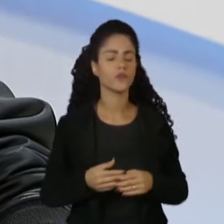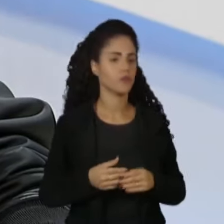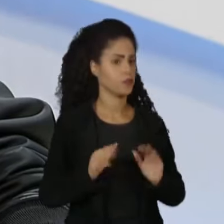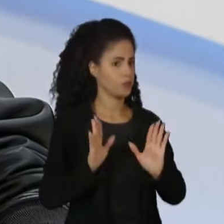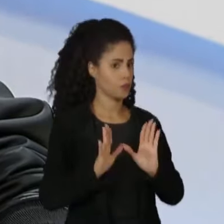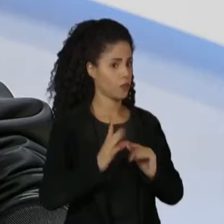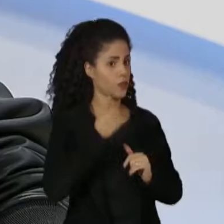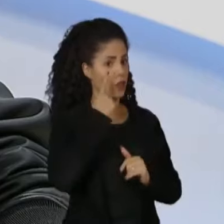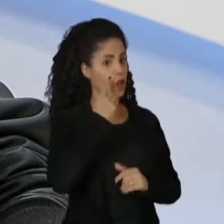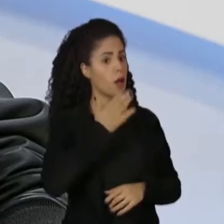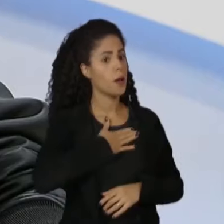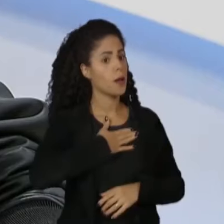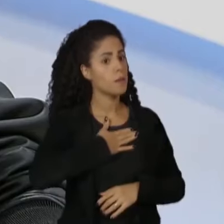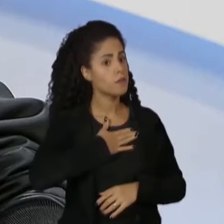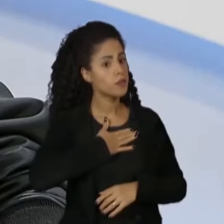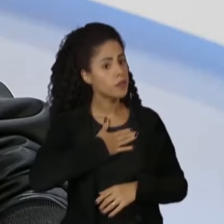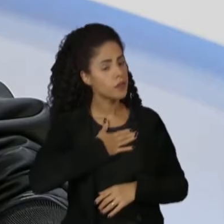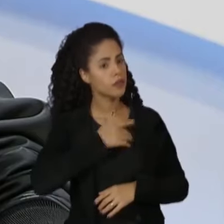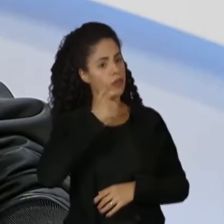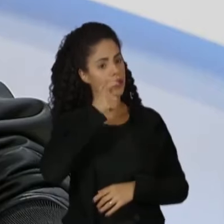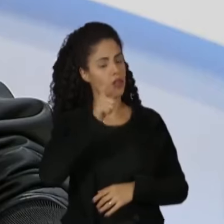Marcelo, a minha intenção é essa,